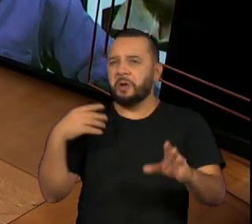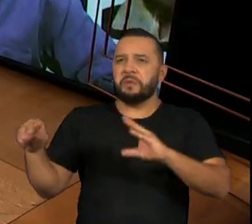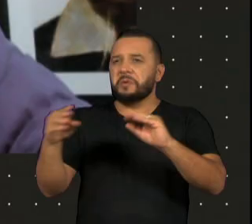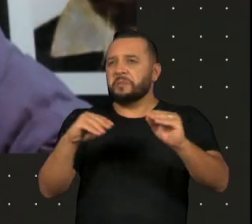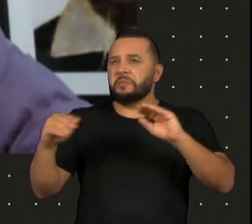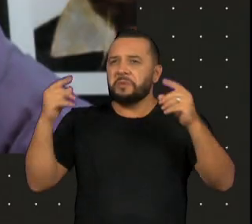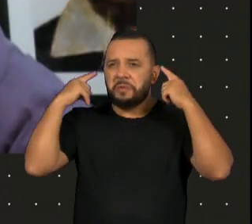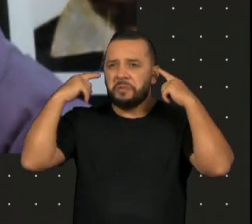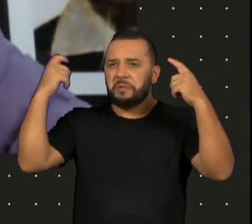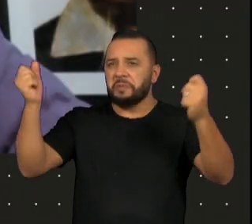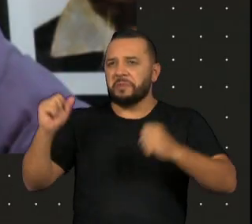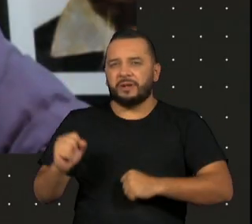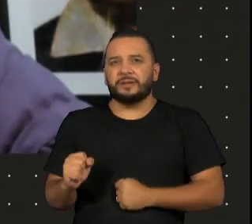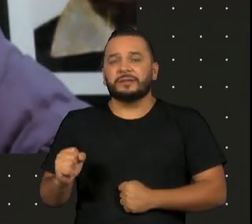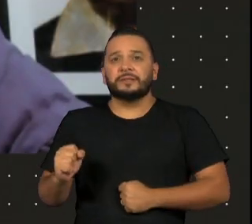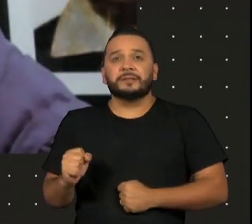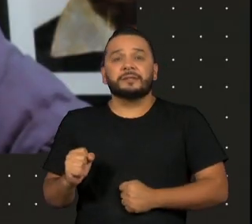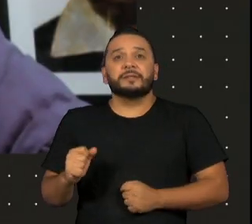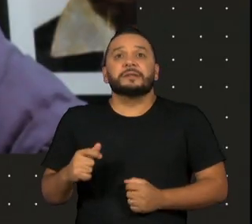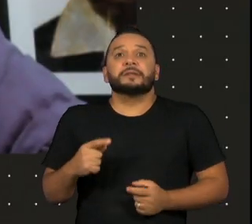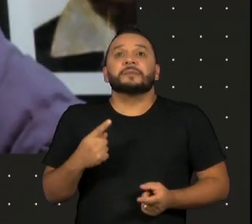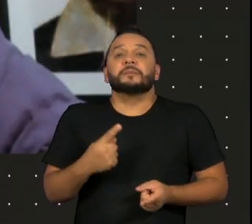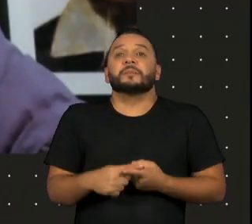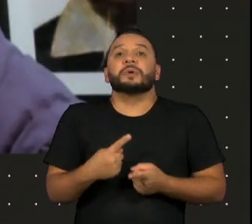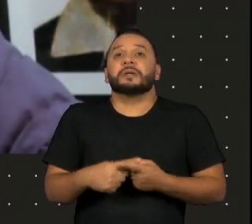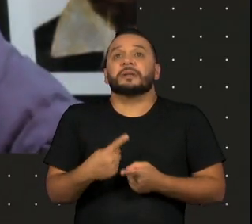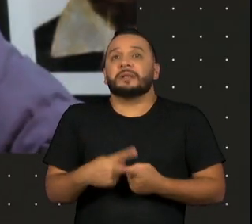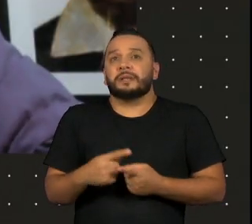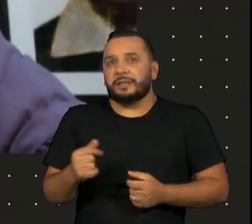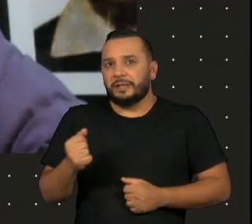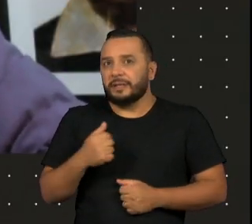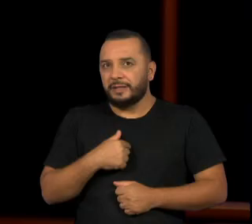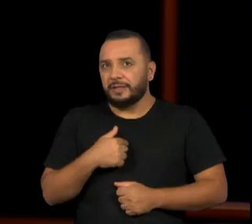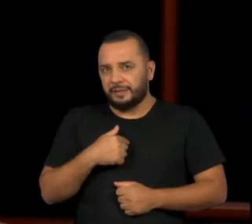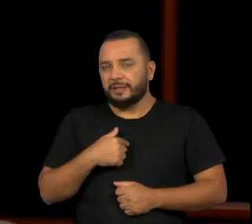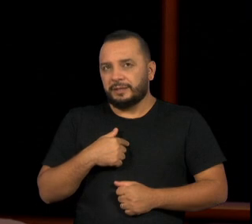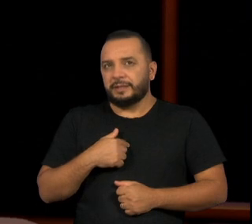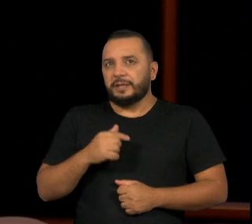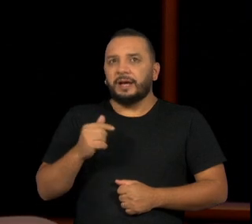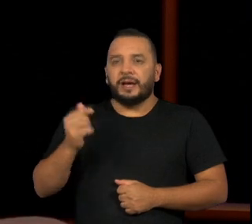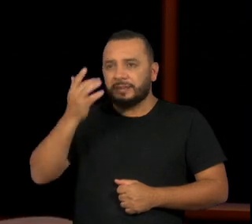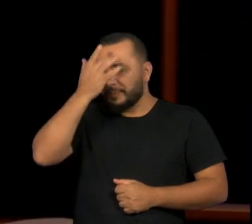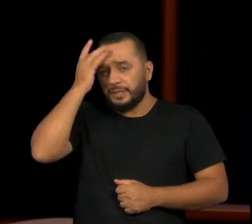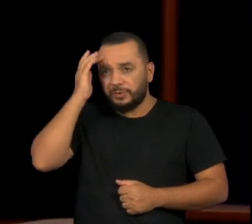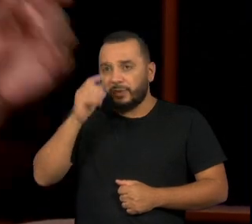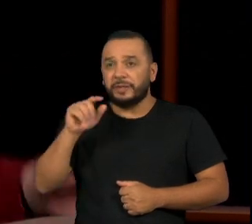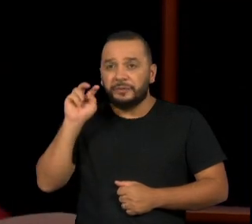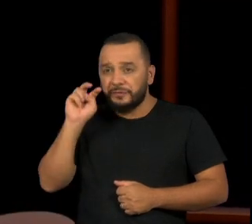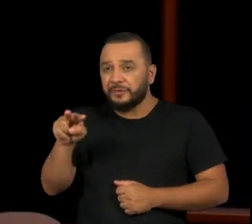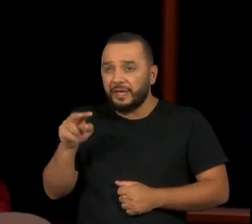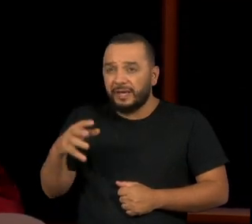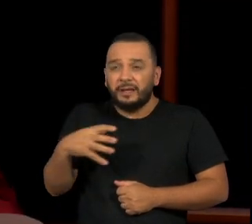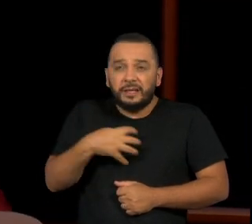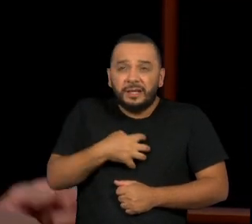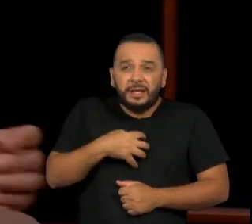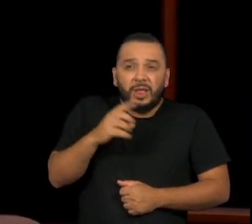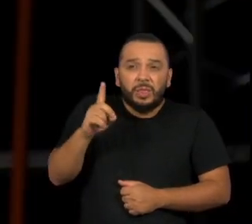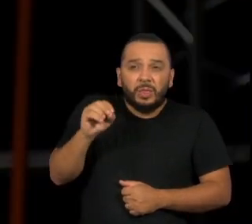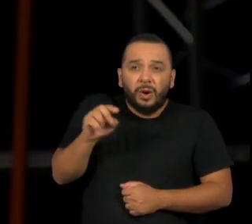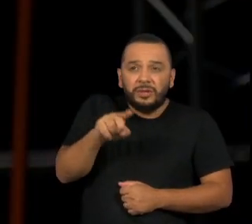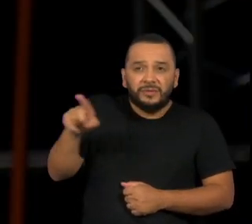possível. Que eles... A meta é que o censor tenha dó de vocês, crianças, querendo fazer teatro.